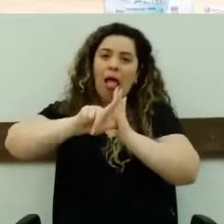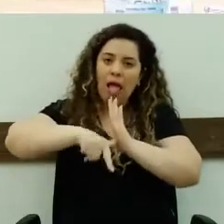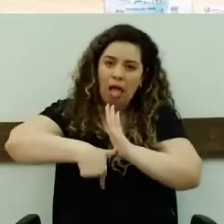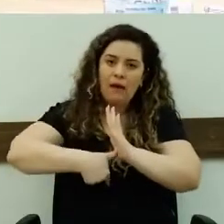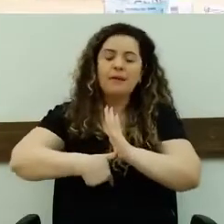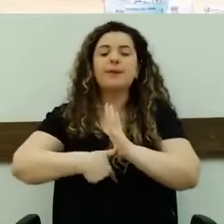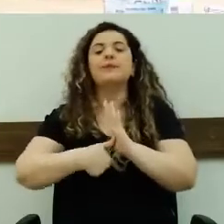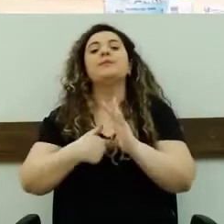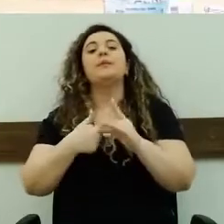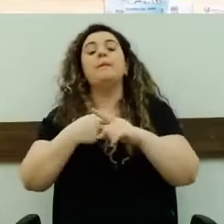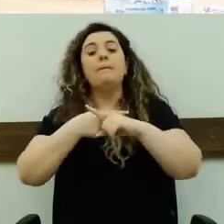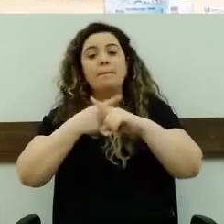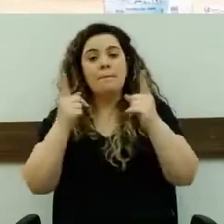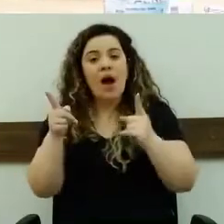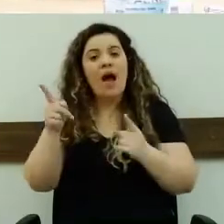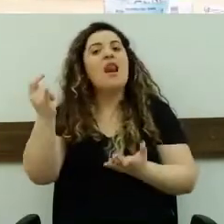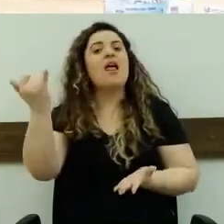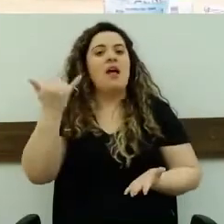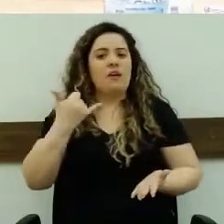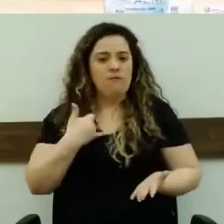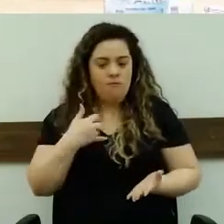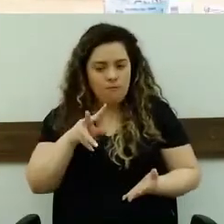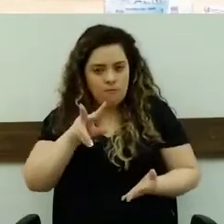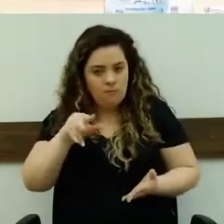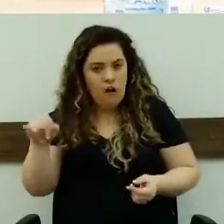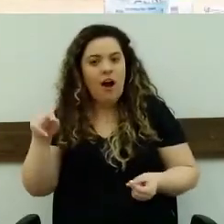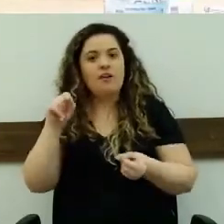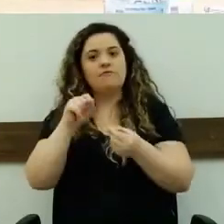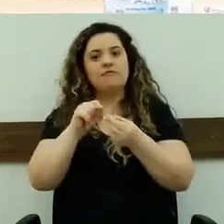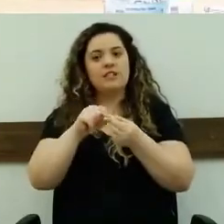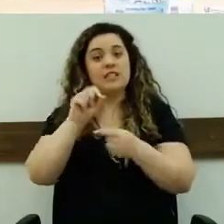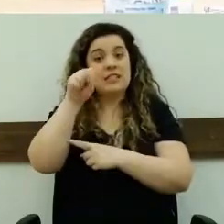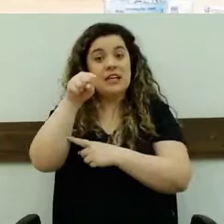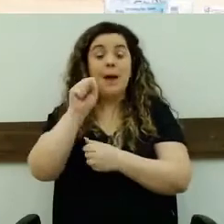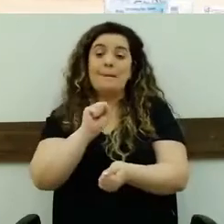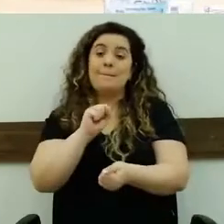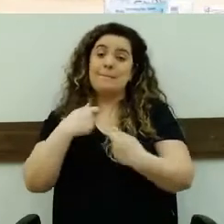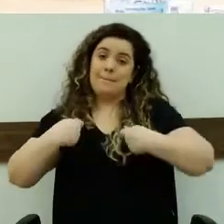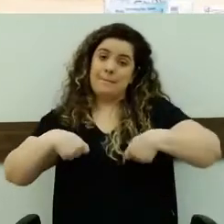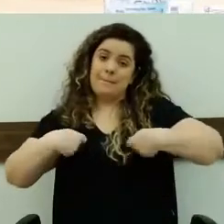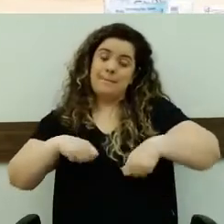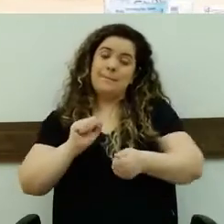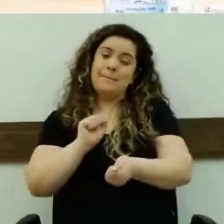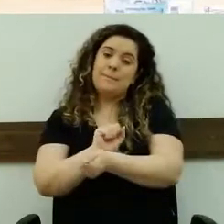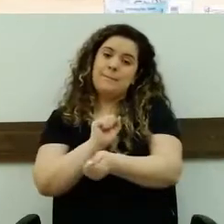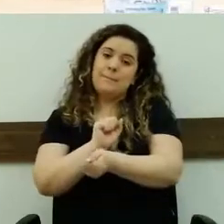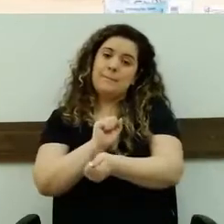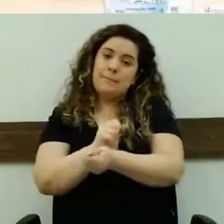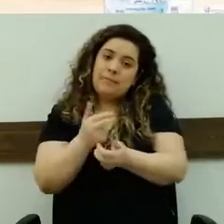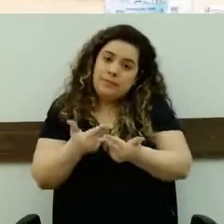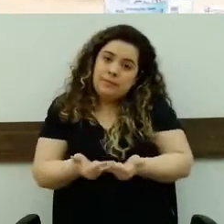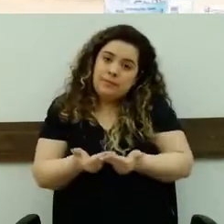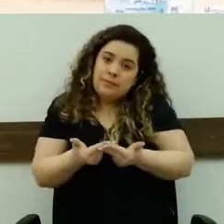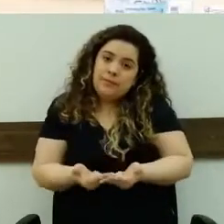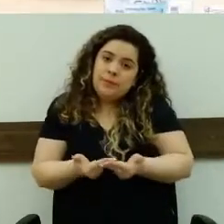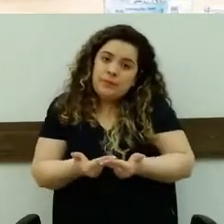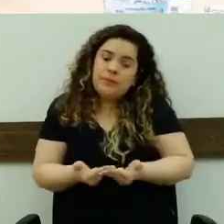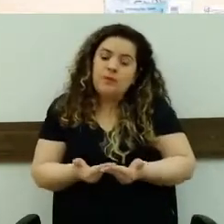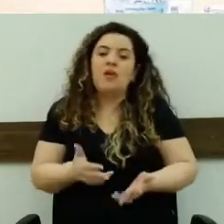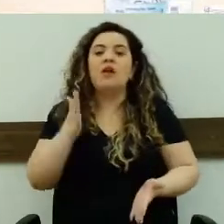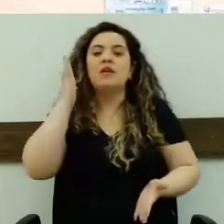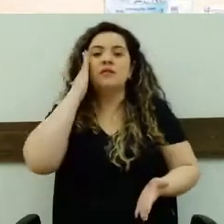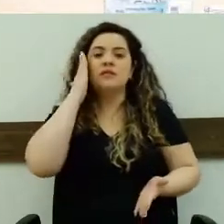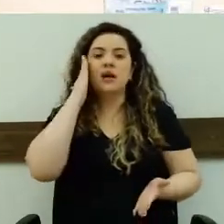de risco. Mas eu tenho certeza que vai ser resolvido, gente tem que esperar um pouquinho. A gente sabe que a natureza a gente não